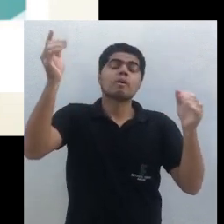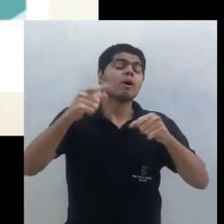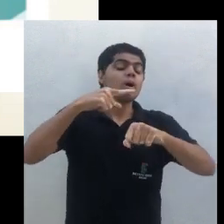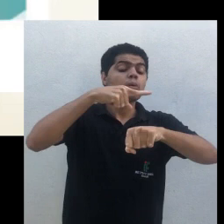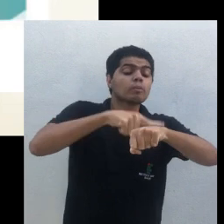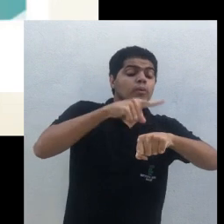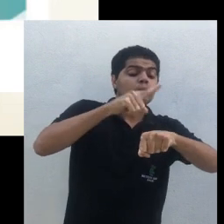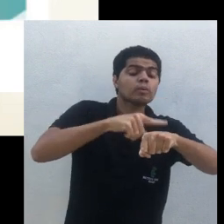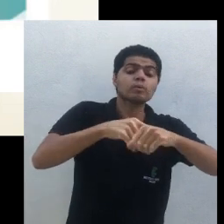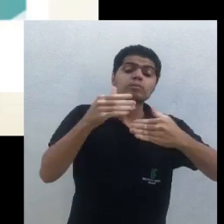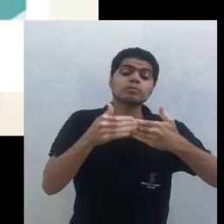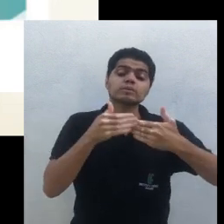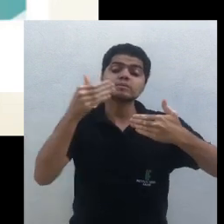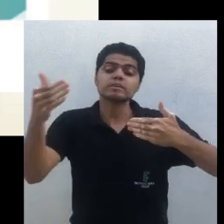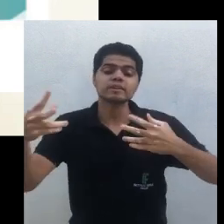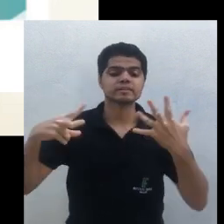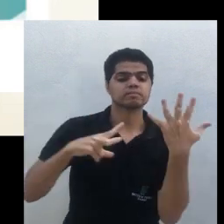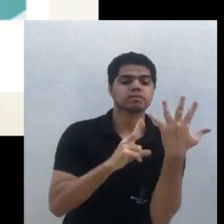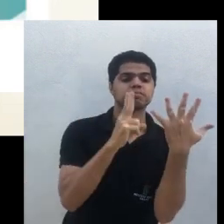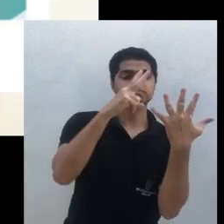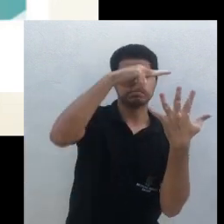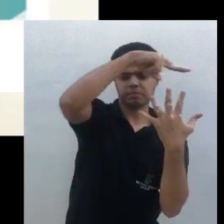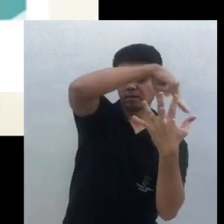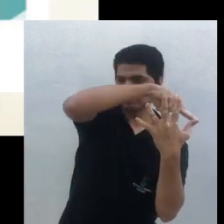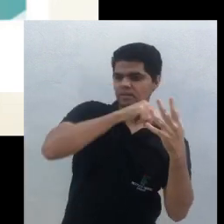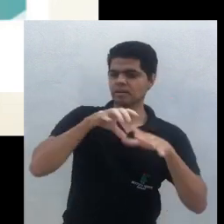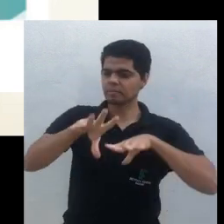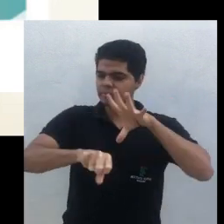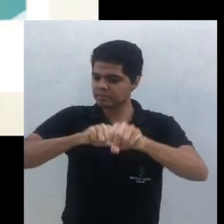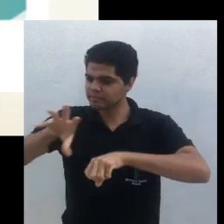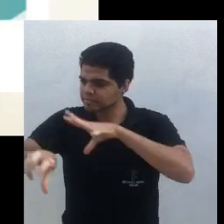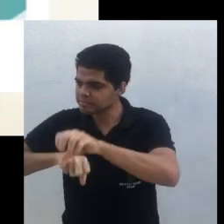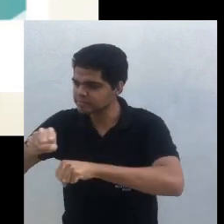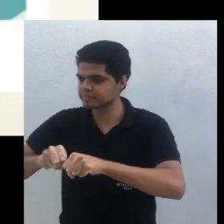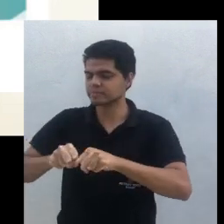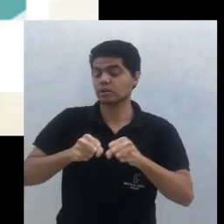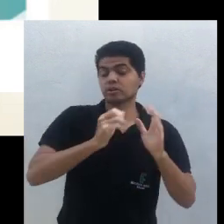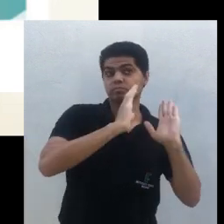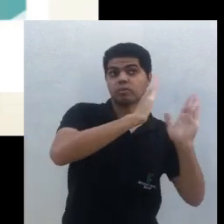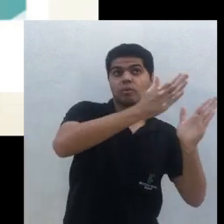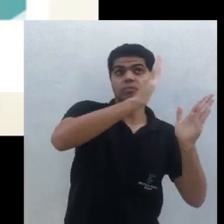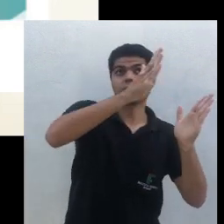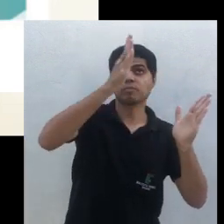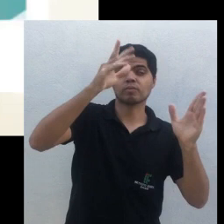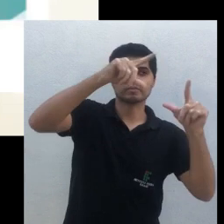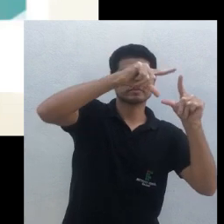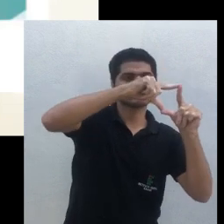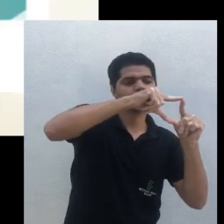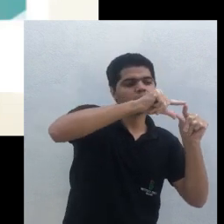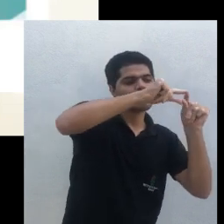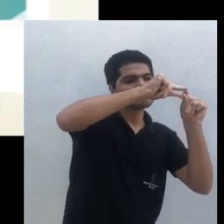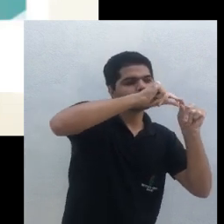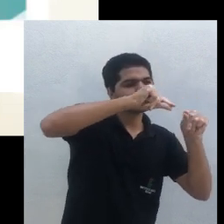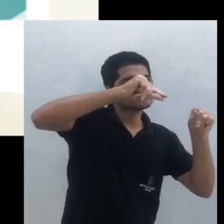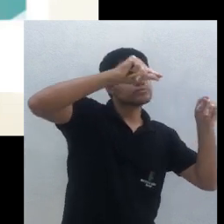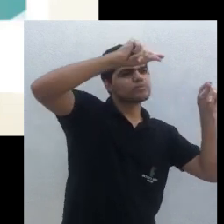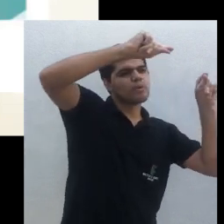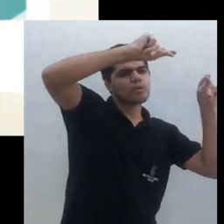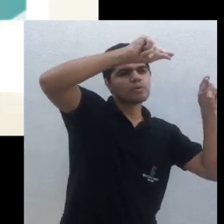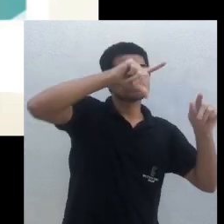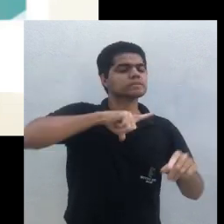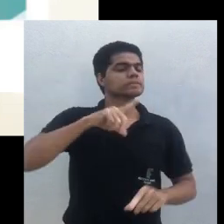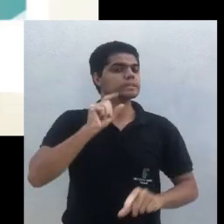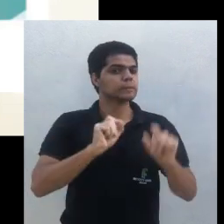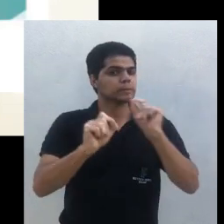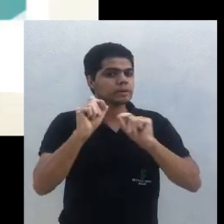a seiva desce e se concentra nas raízes na lua crescente aqui é o que